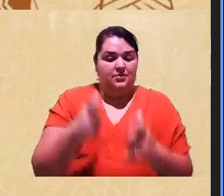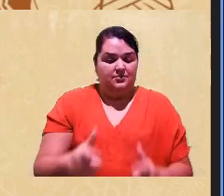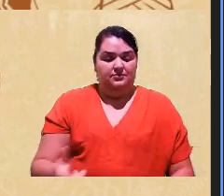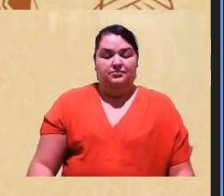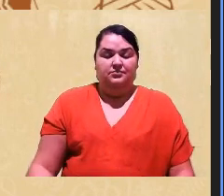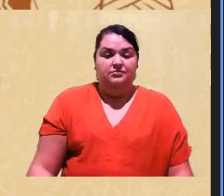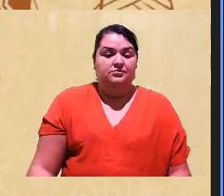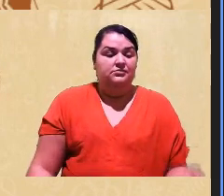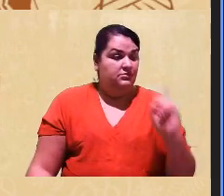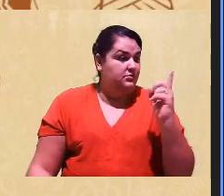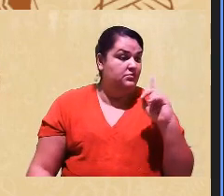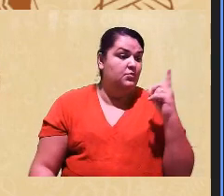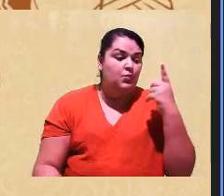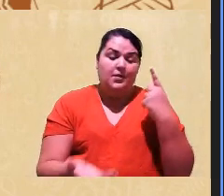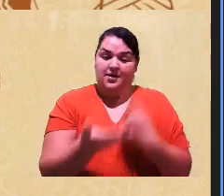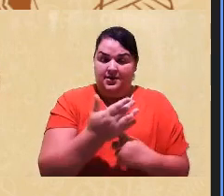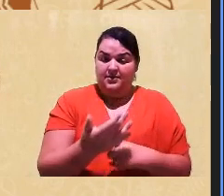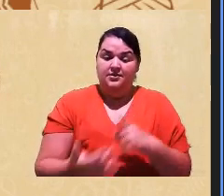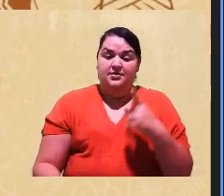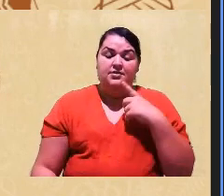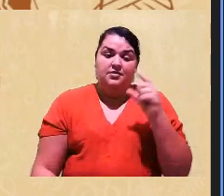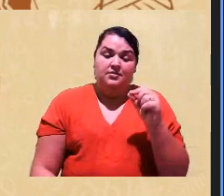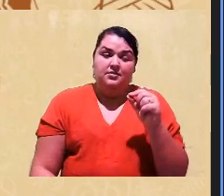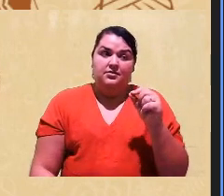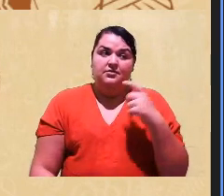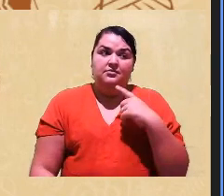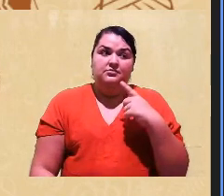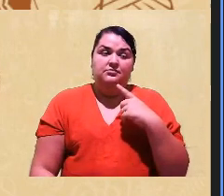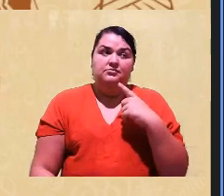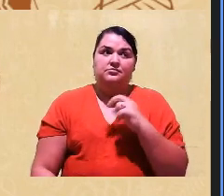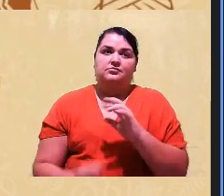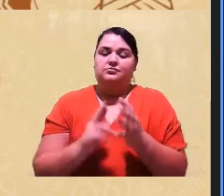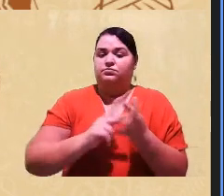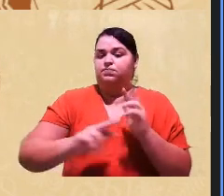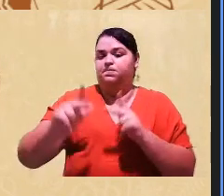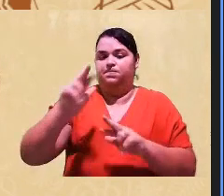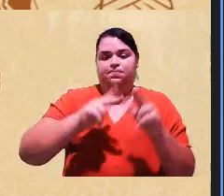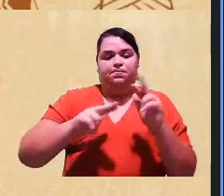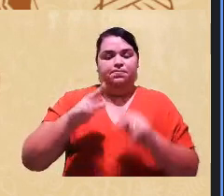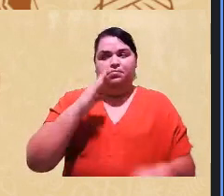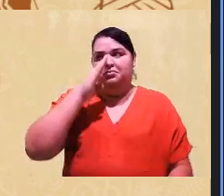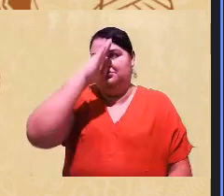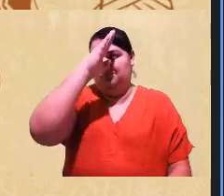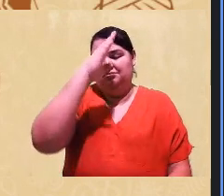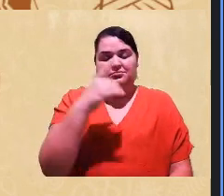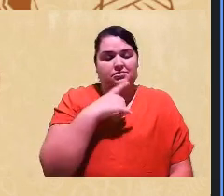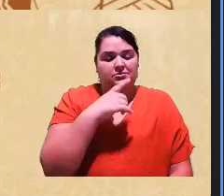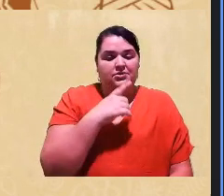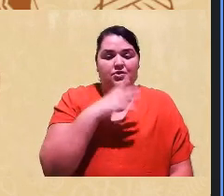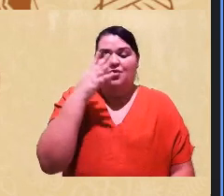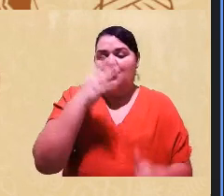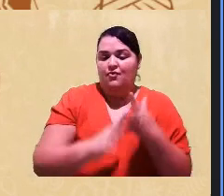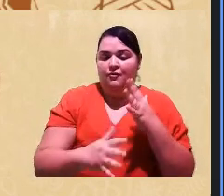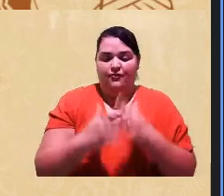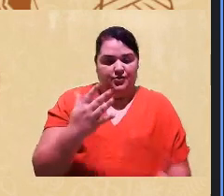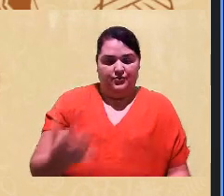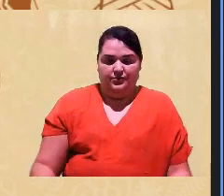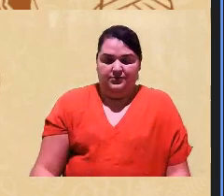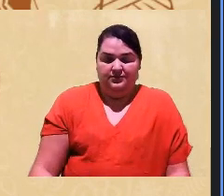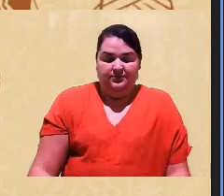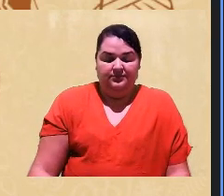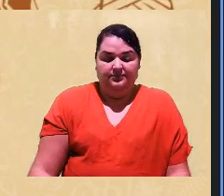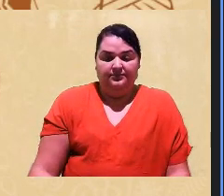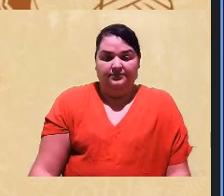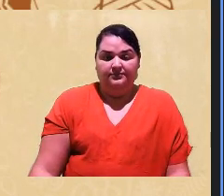não demarcação gera uma série de vulnerabilidades, uma série de conflitos. nós vamos